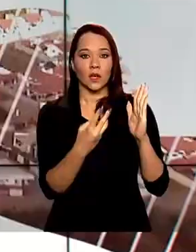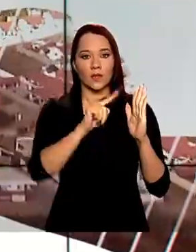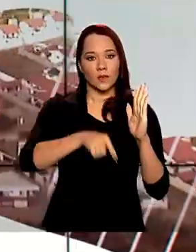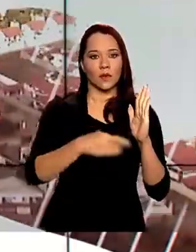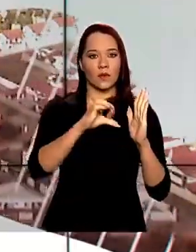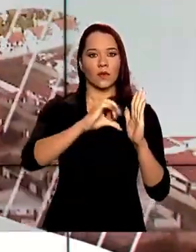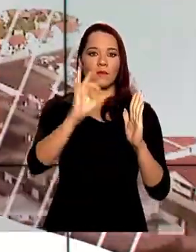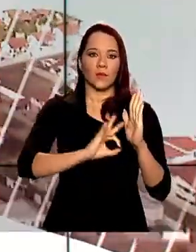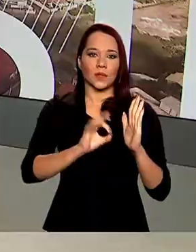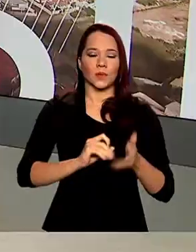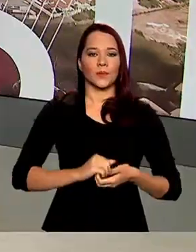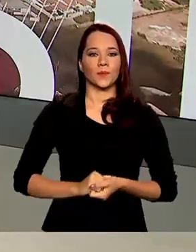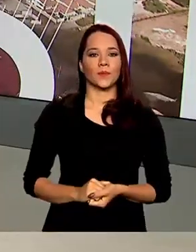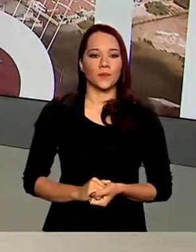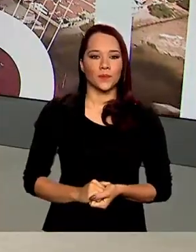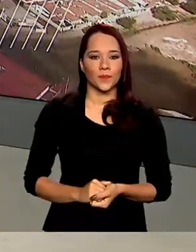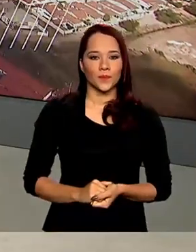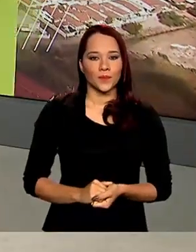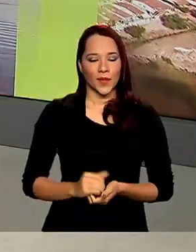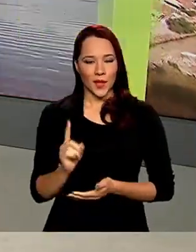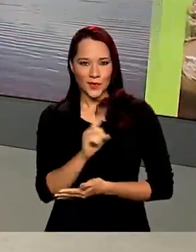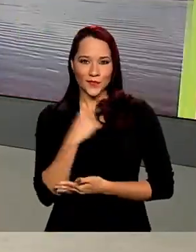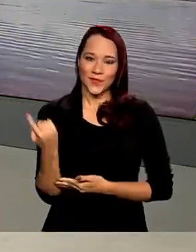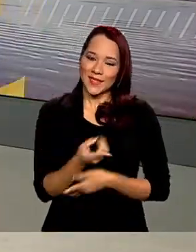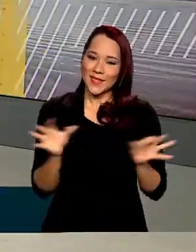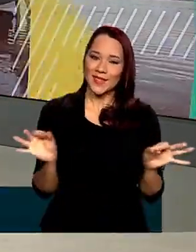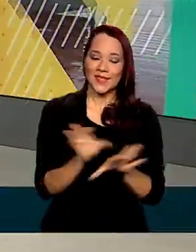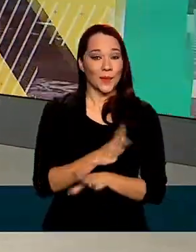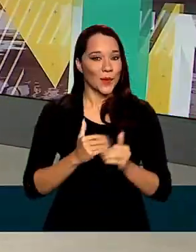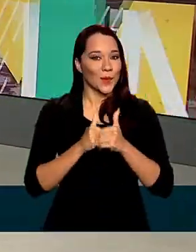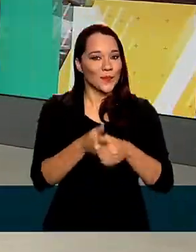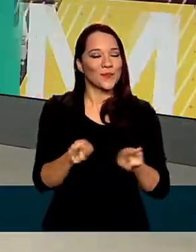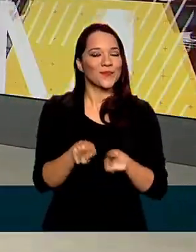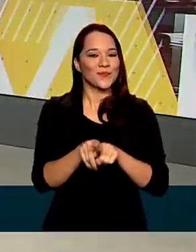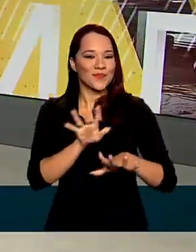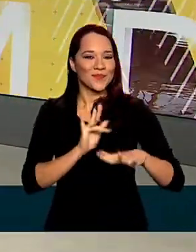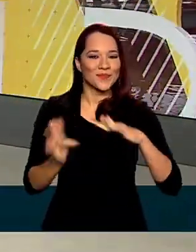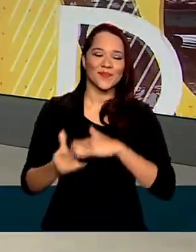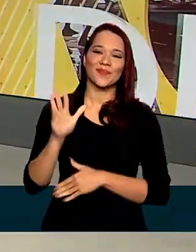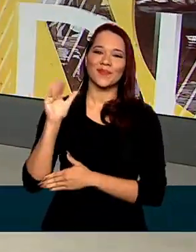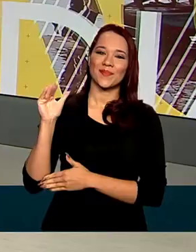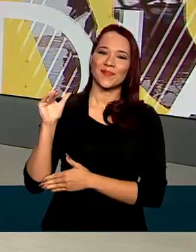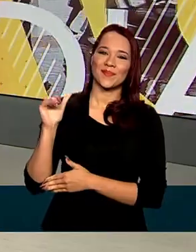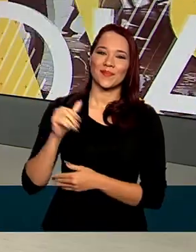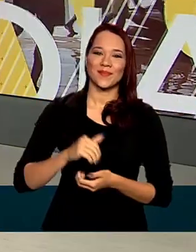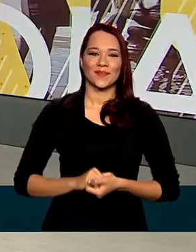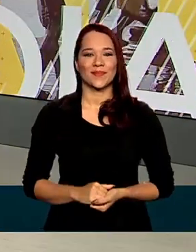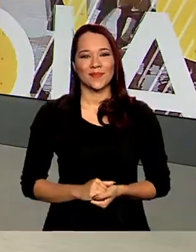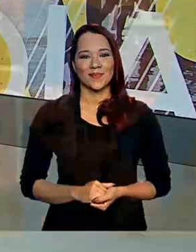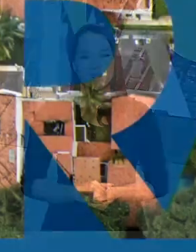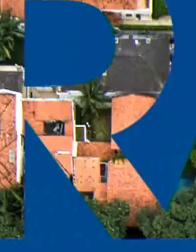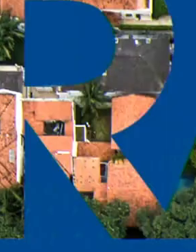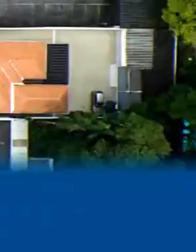,9%. A gente fica por aqui. Nos acompanhe também pelas redes sociais. Até a próxima edição.